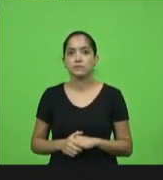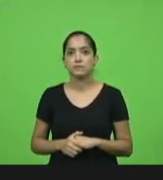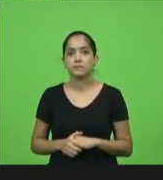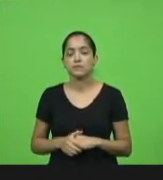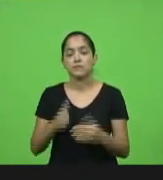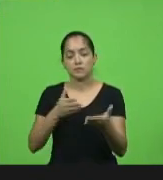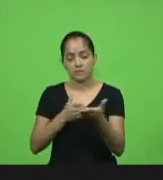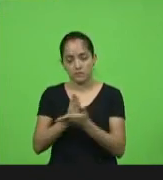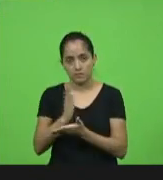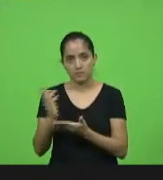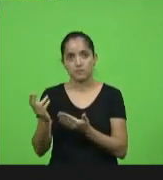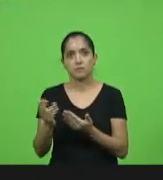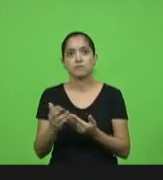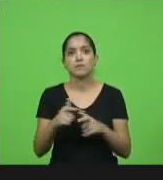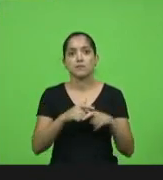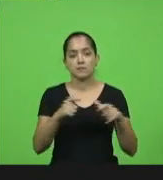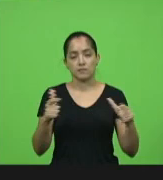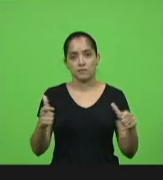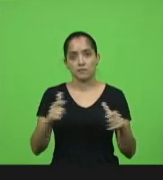aprovado por maioria